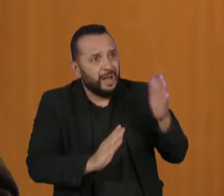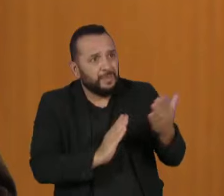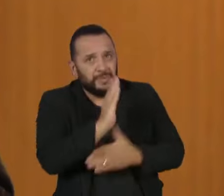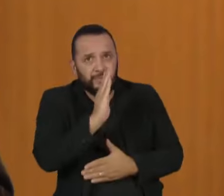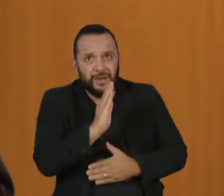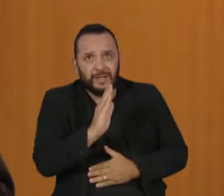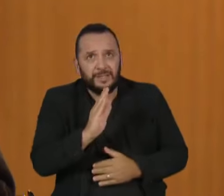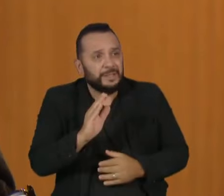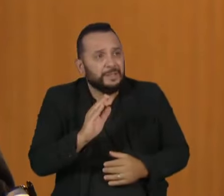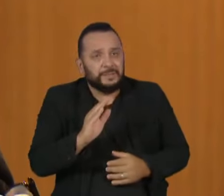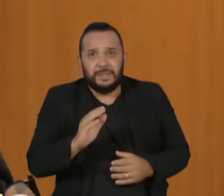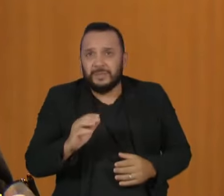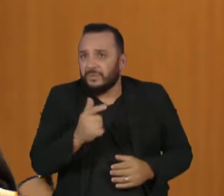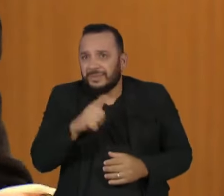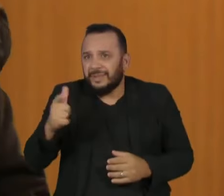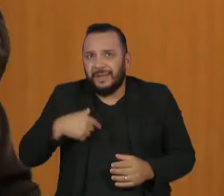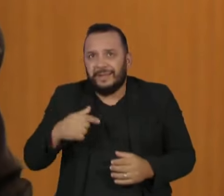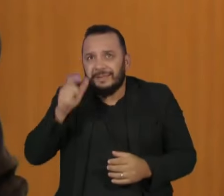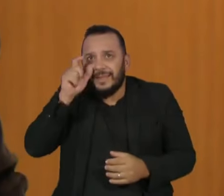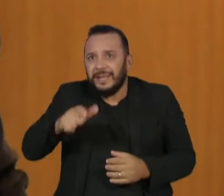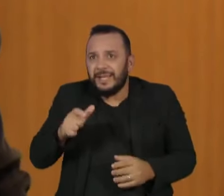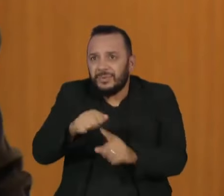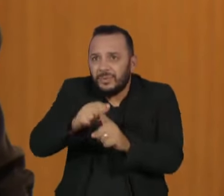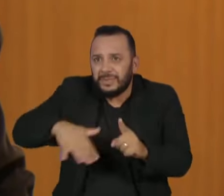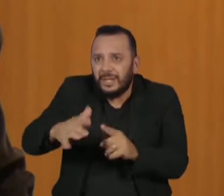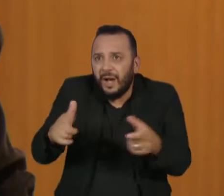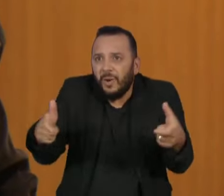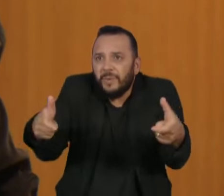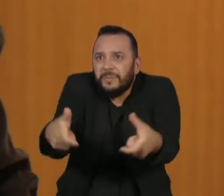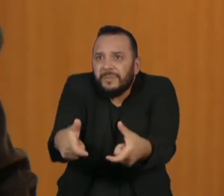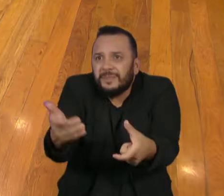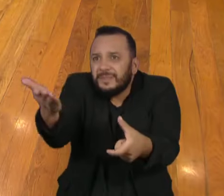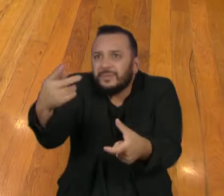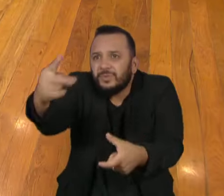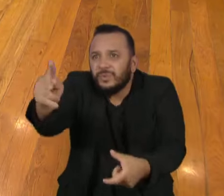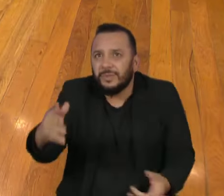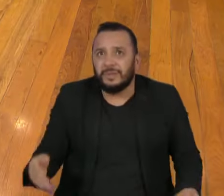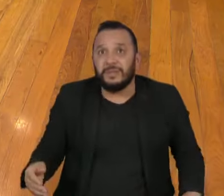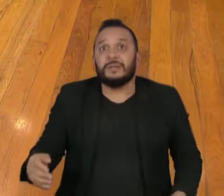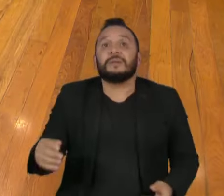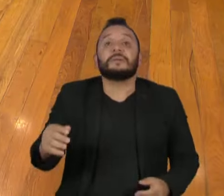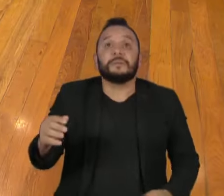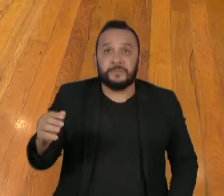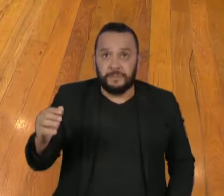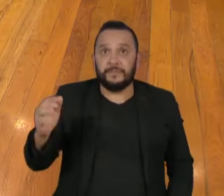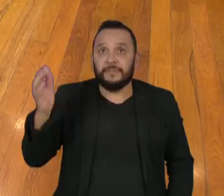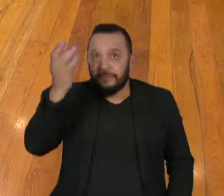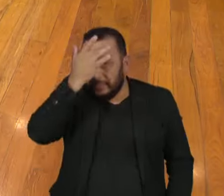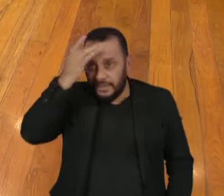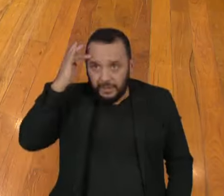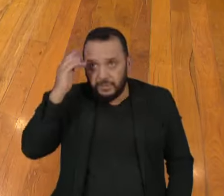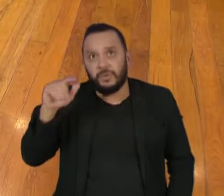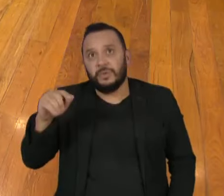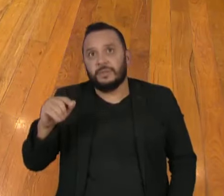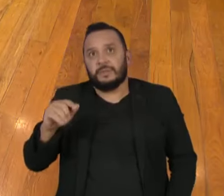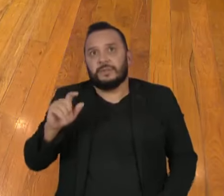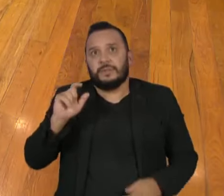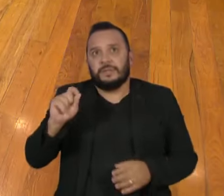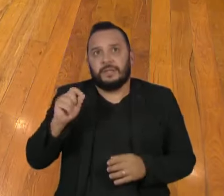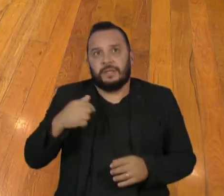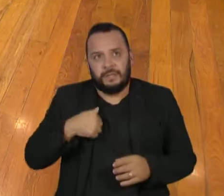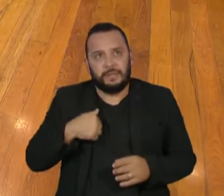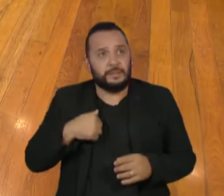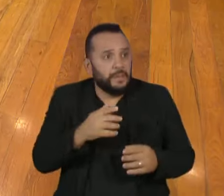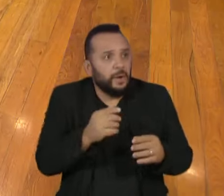social em uma pequena propriedade. Usada, muitas vezes, por arrendatários que estão alegando construir justamente essas barragem... a produção